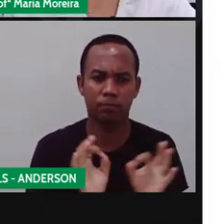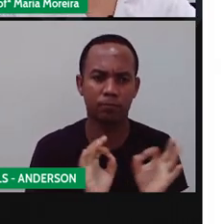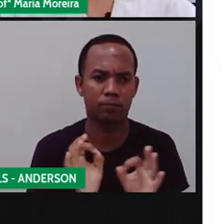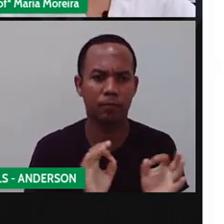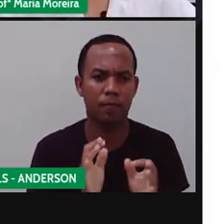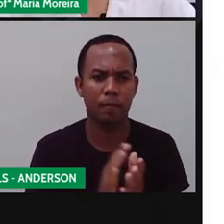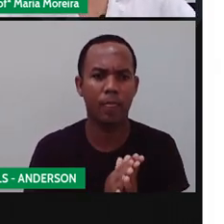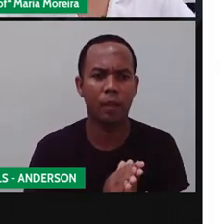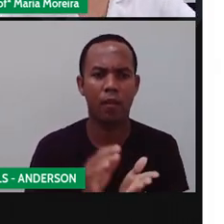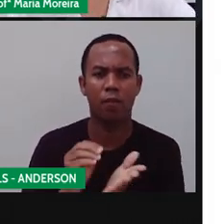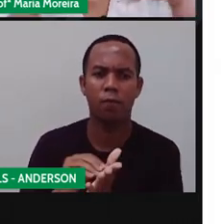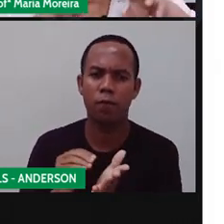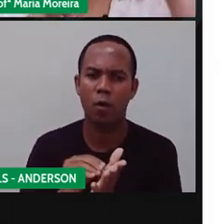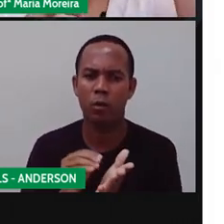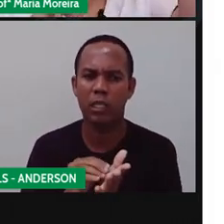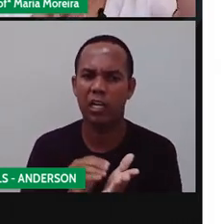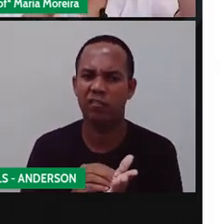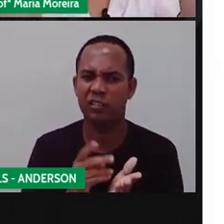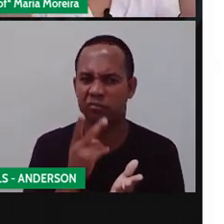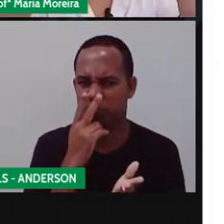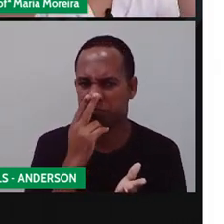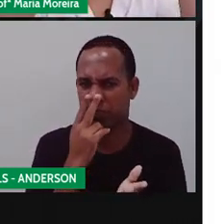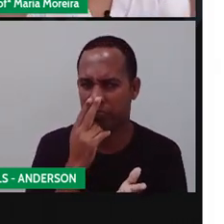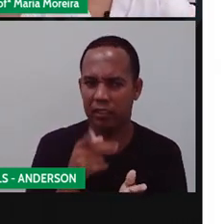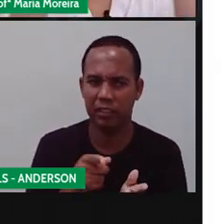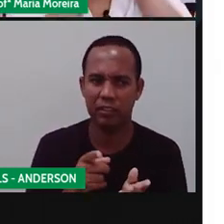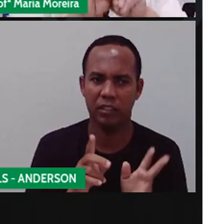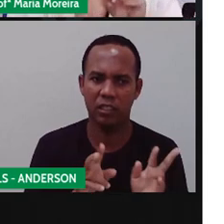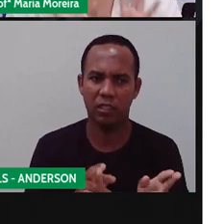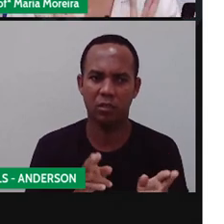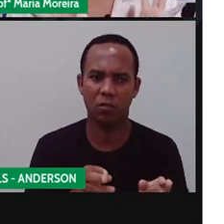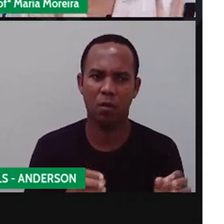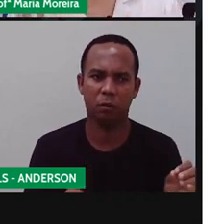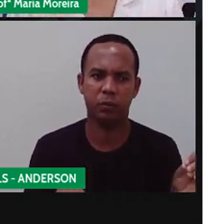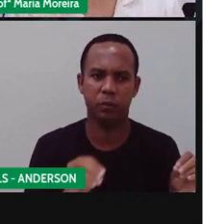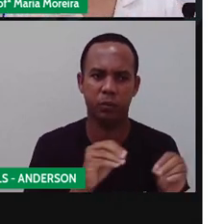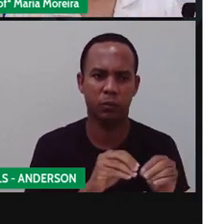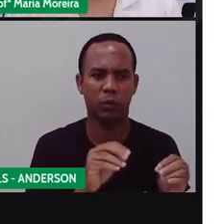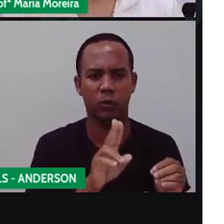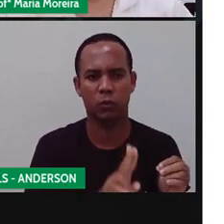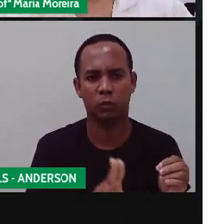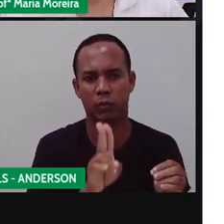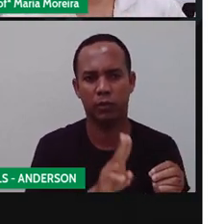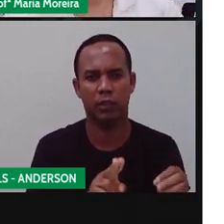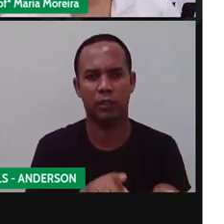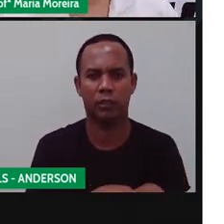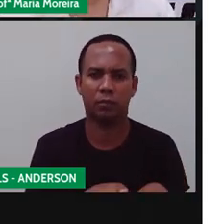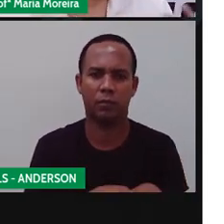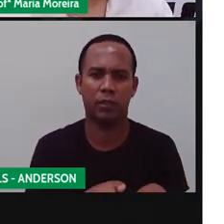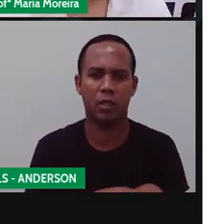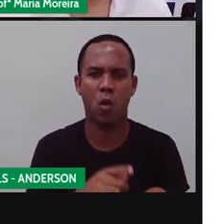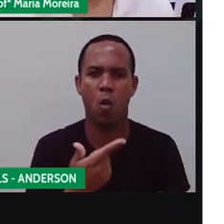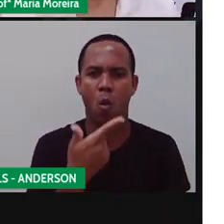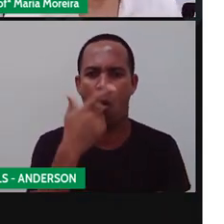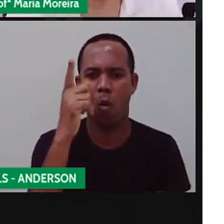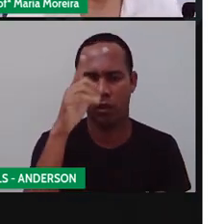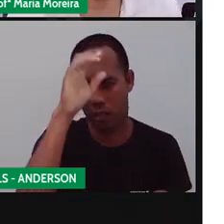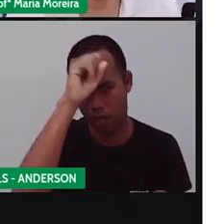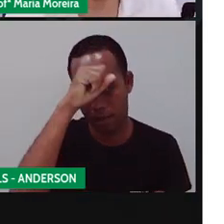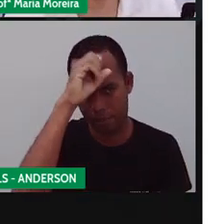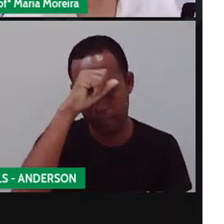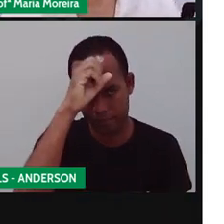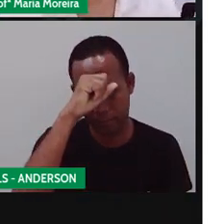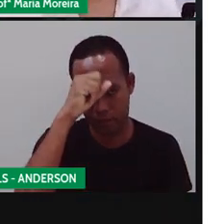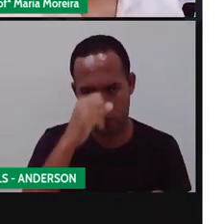encontrei, isso é semelhante, não encontrei isso, isso aqui é semelhante, vou ter que utilizar, tá? Outros eles aprenderam com os